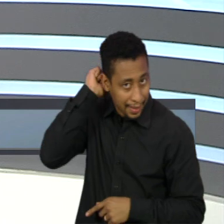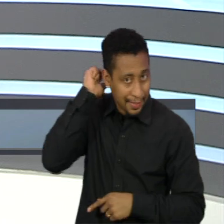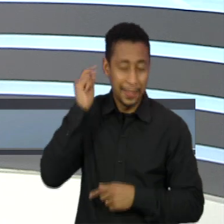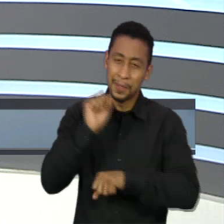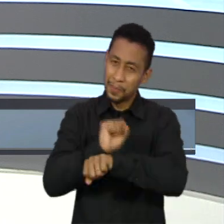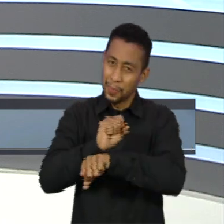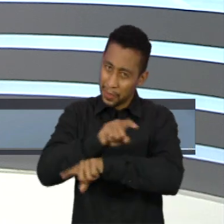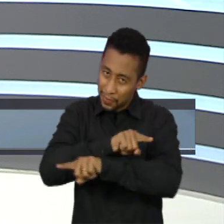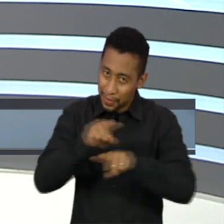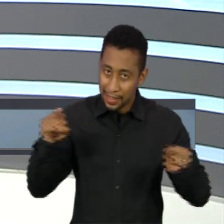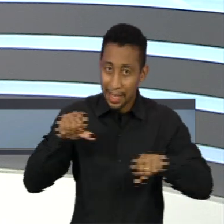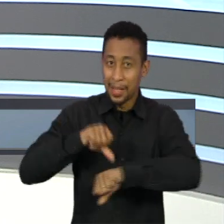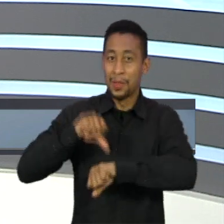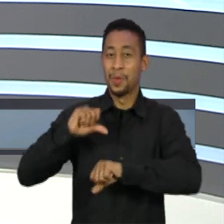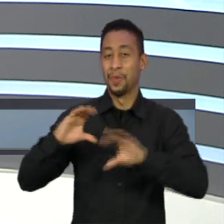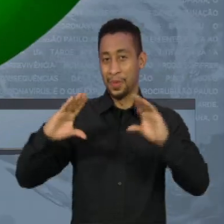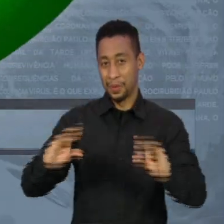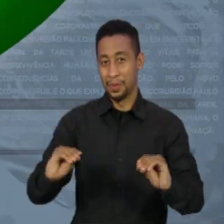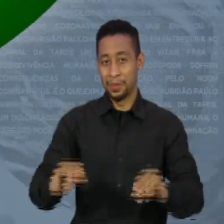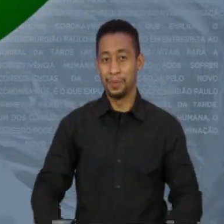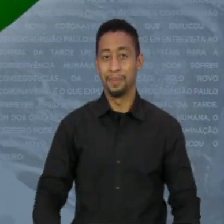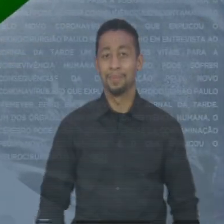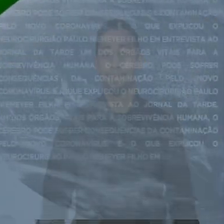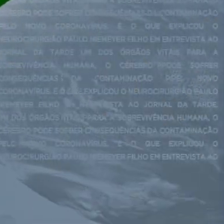Esperamos por vocês às nove em ponto.